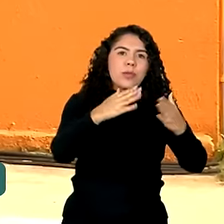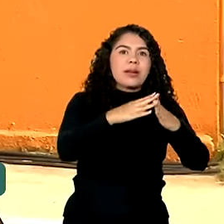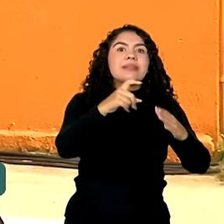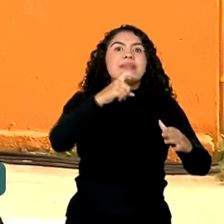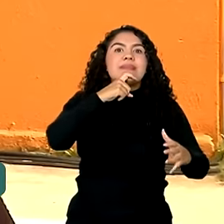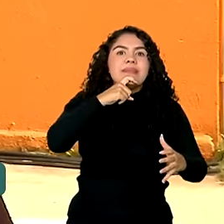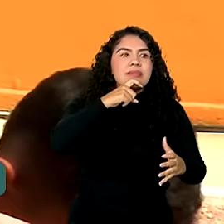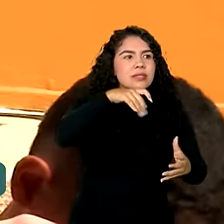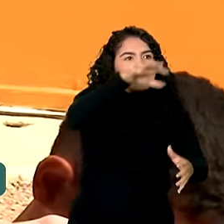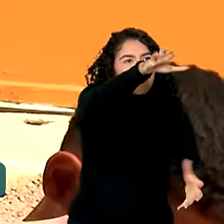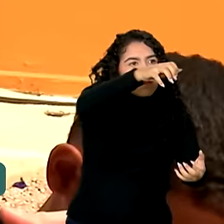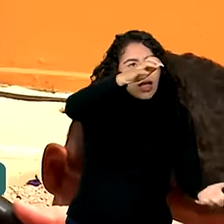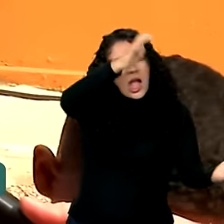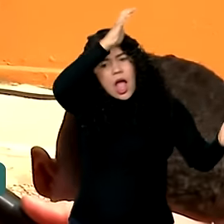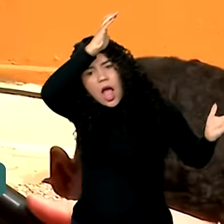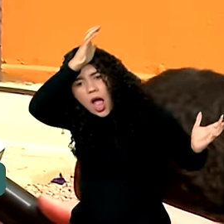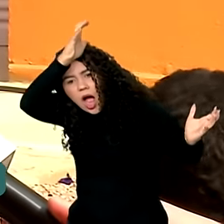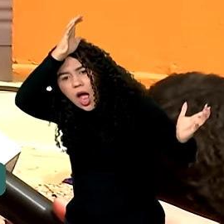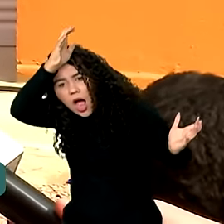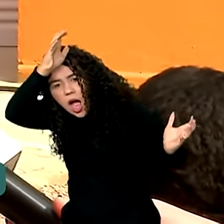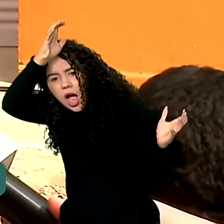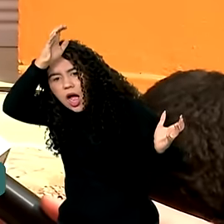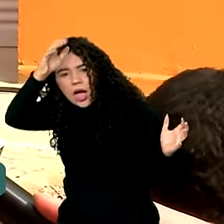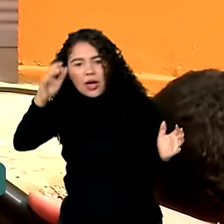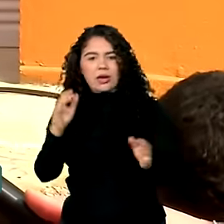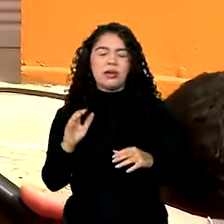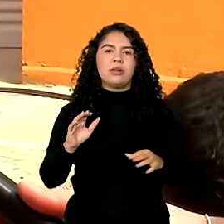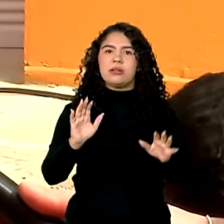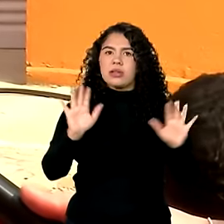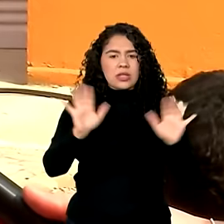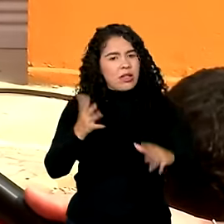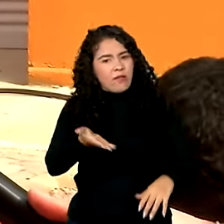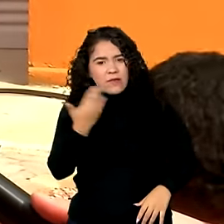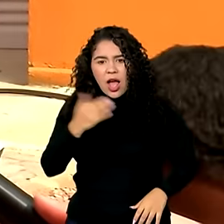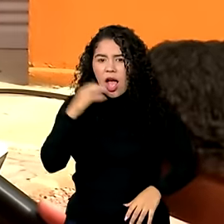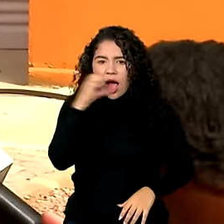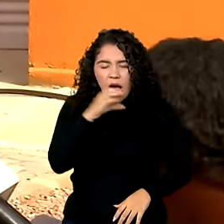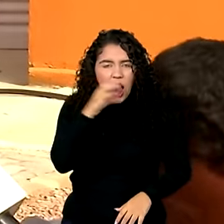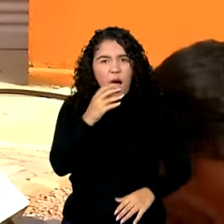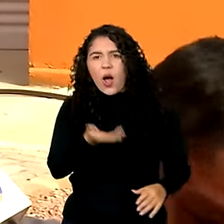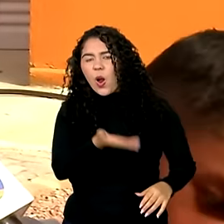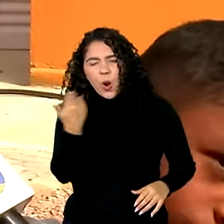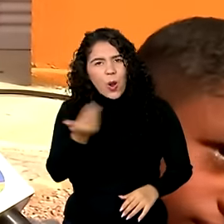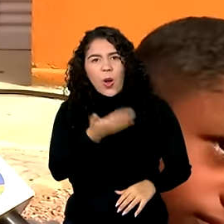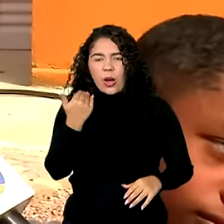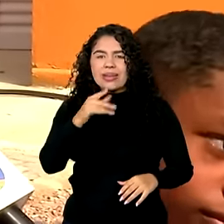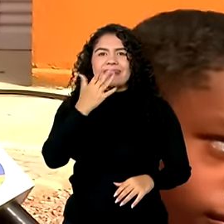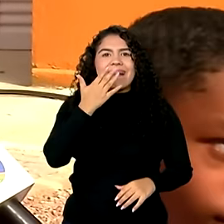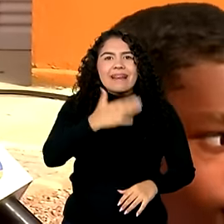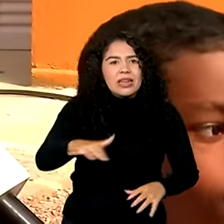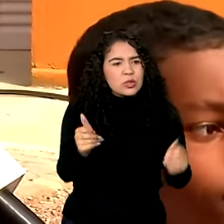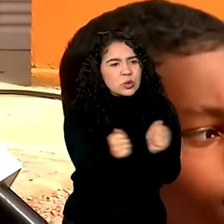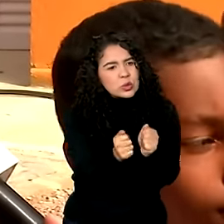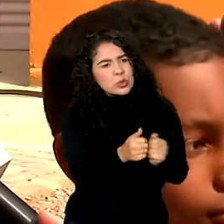geladeira nas costas. Ah, vamos sair, vamos sair, né? Tirar as crianças, né?